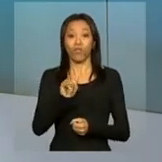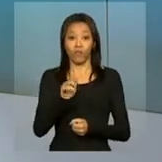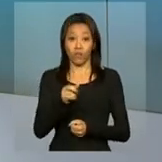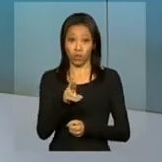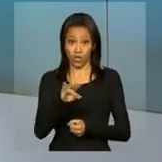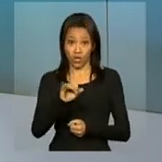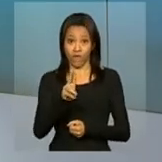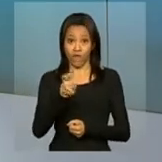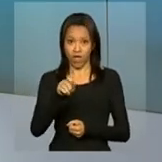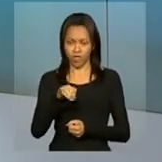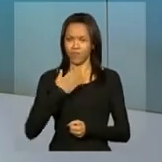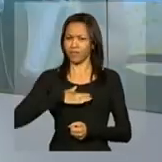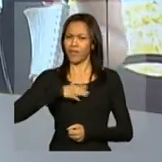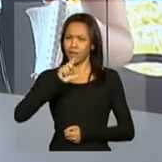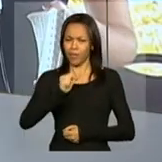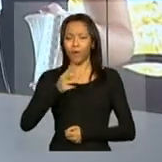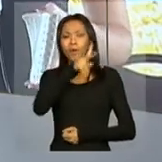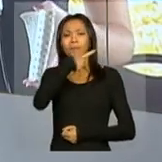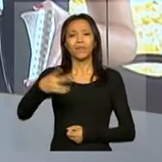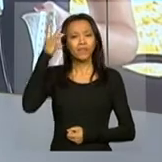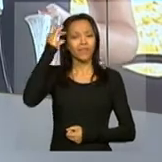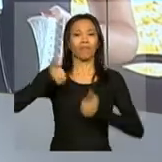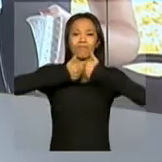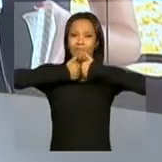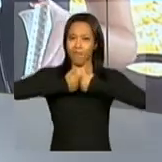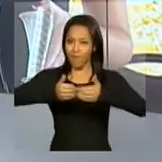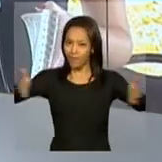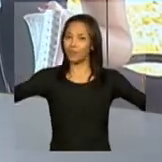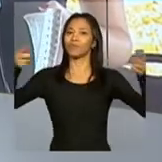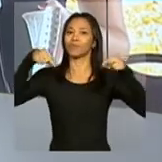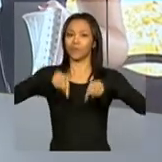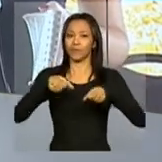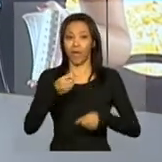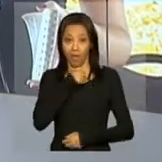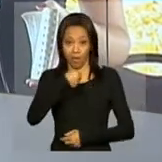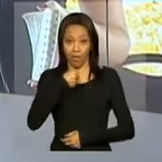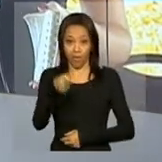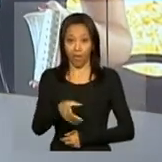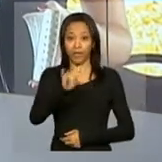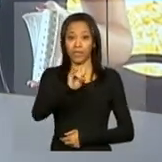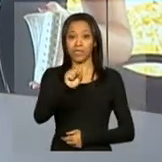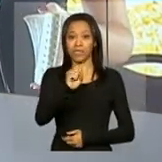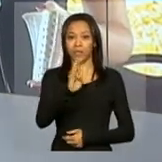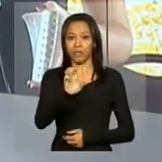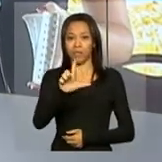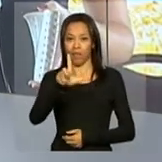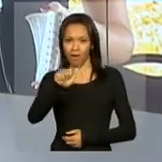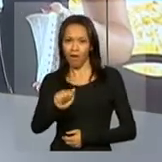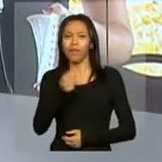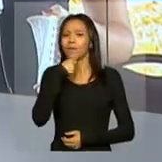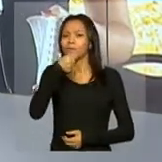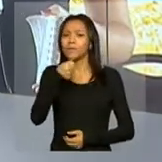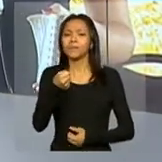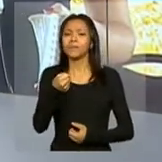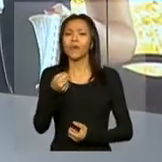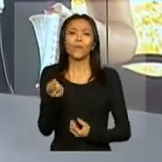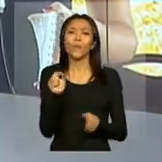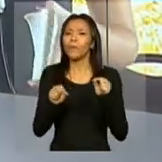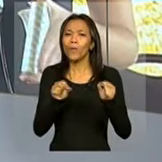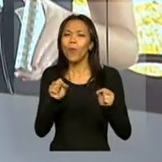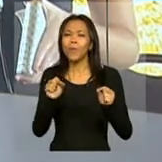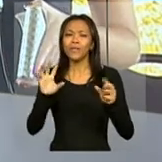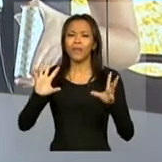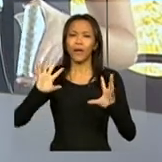daqui a pouco a presidenta Dilma Rousseff vai fazer a abertura oficial da colheita. Lá está a repórter Isabela Azevedo. Isabela, o